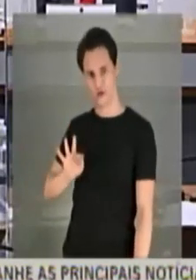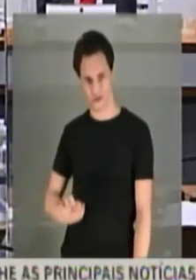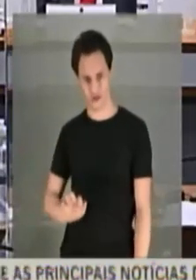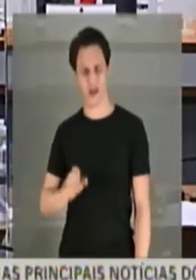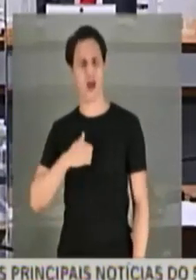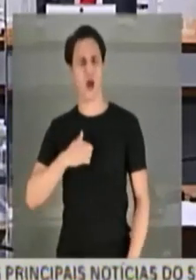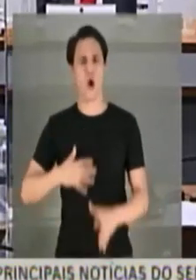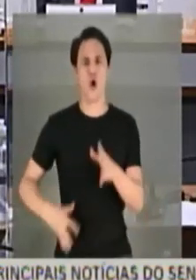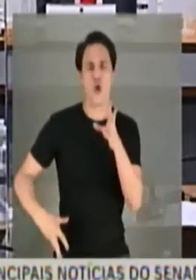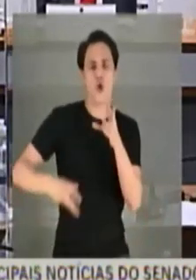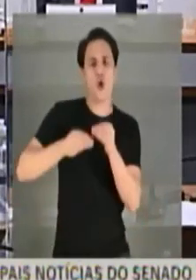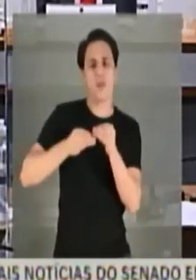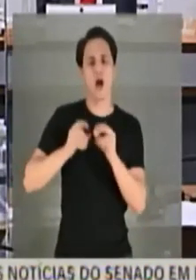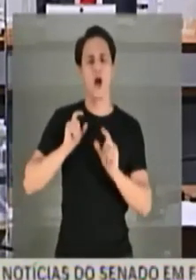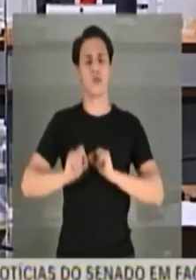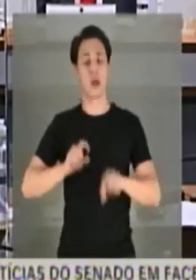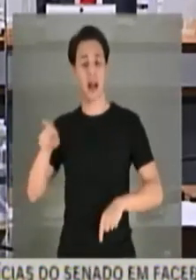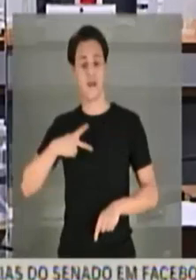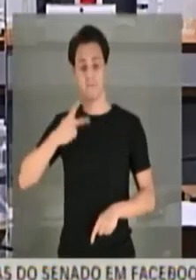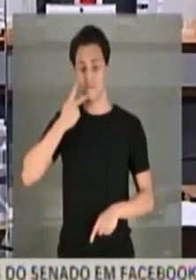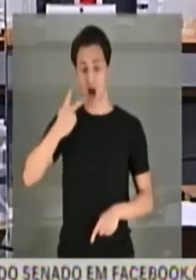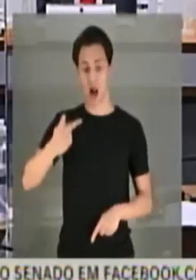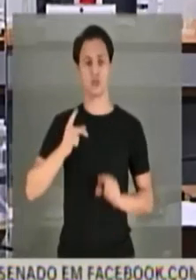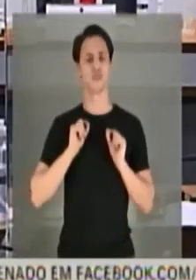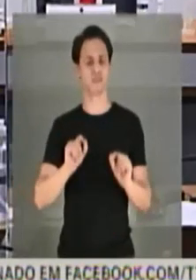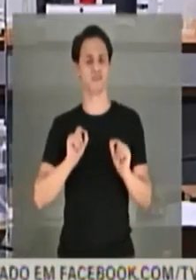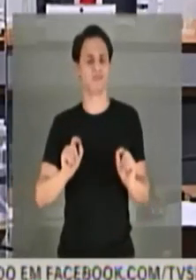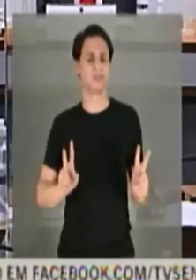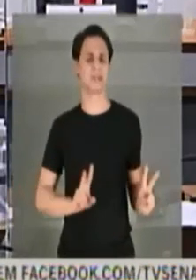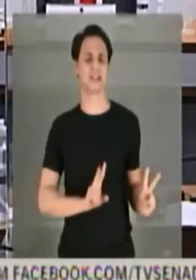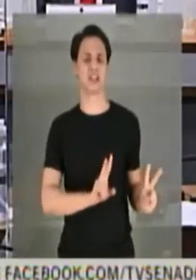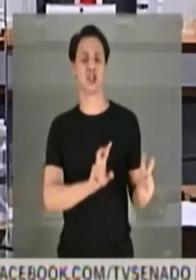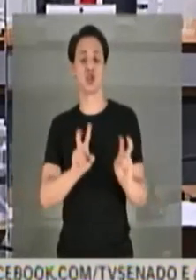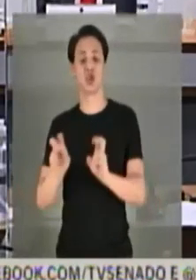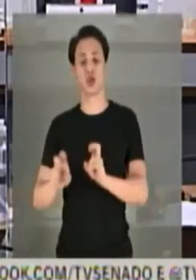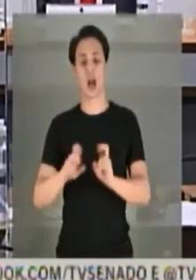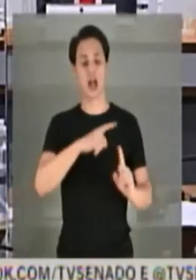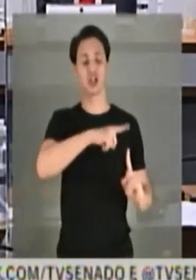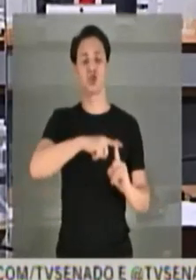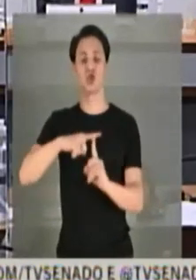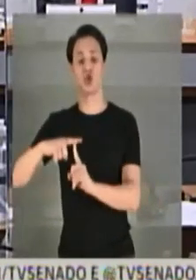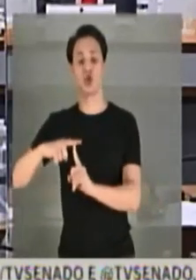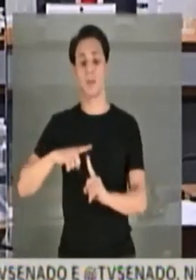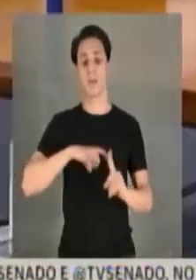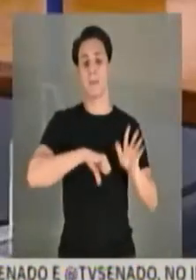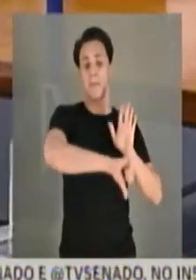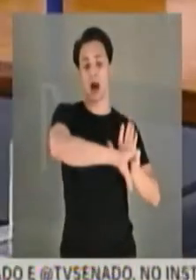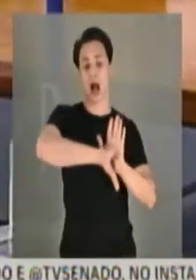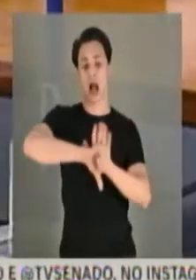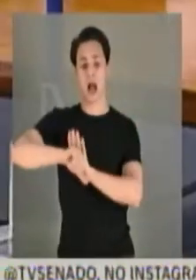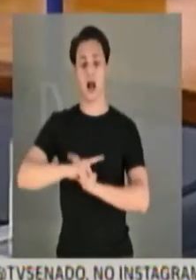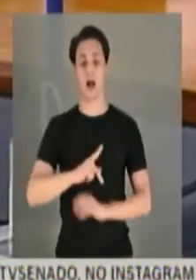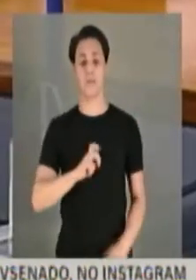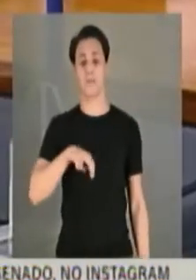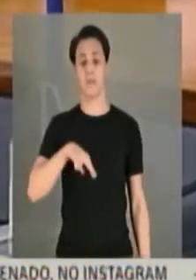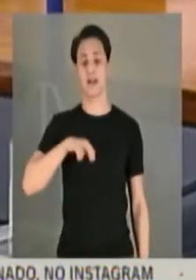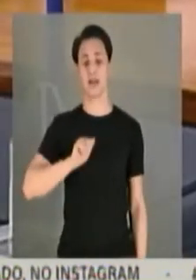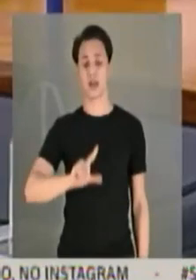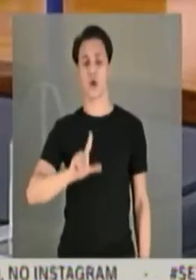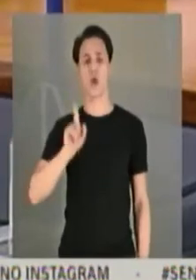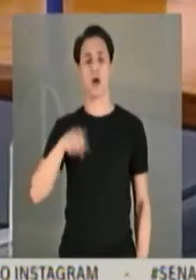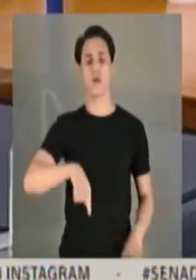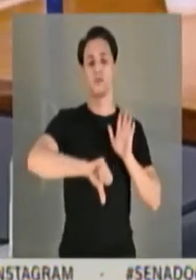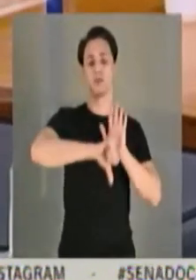complementação à fala dele no que se refere aos tipos penais, aos crimes cometidos, ou possíveis crimes cometidos